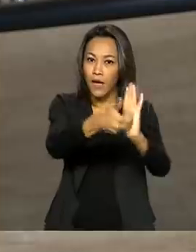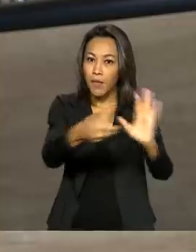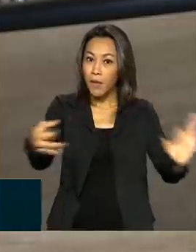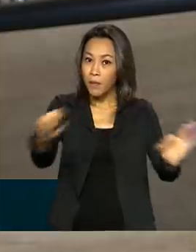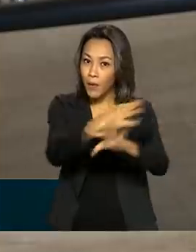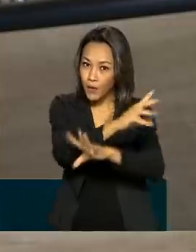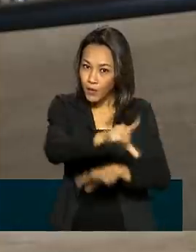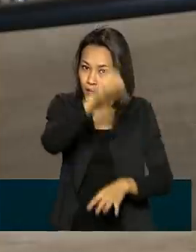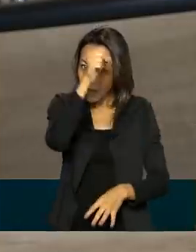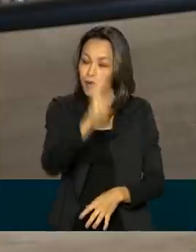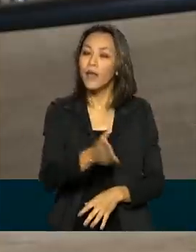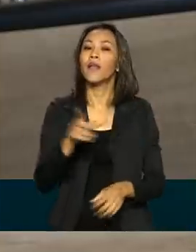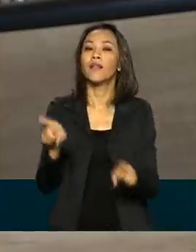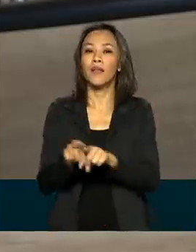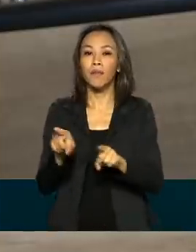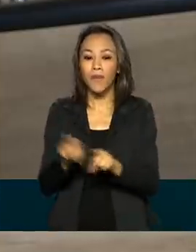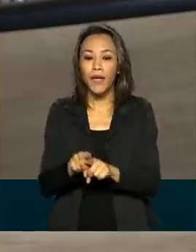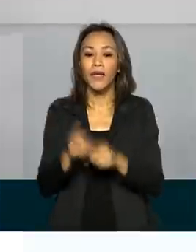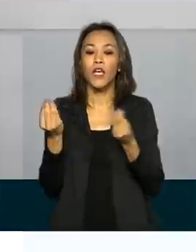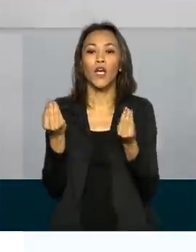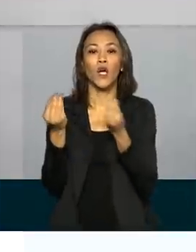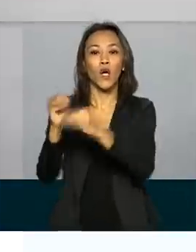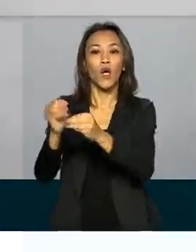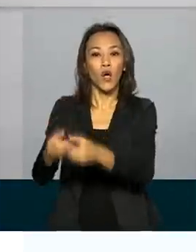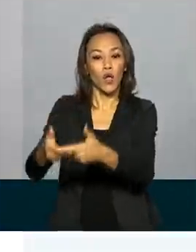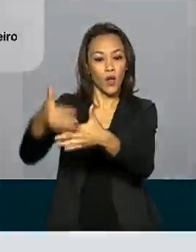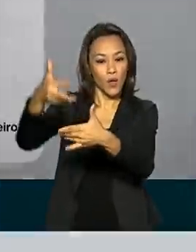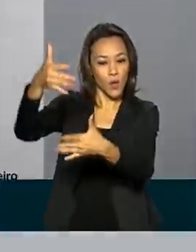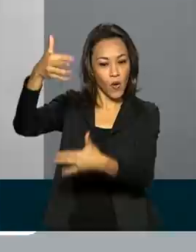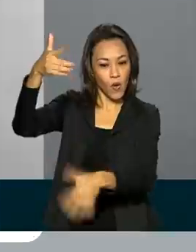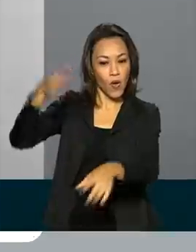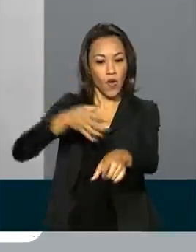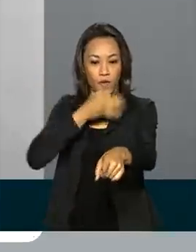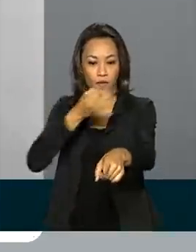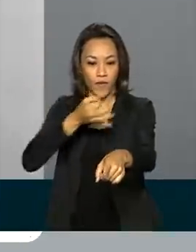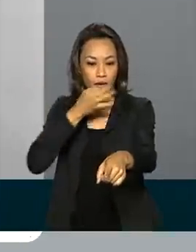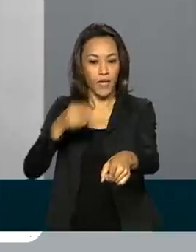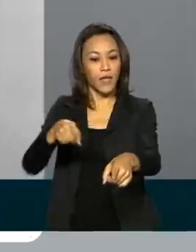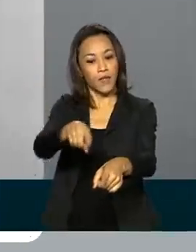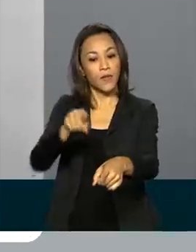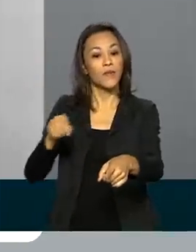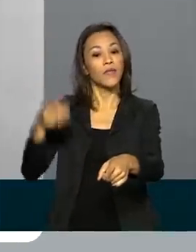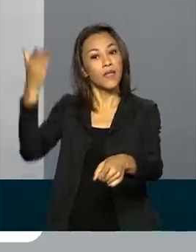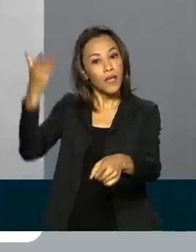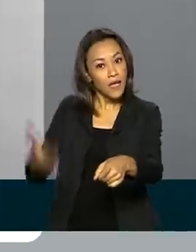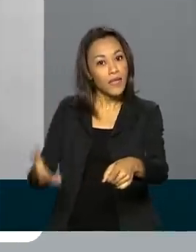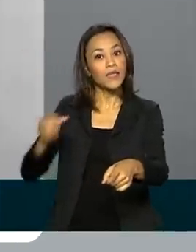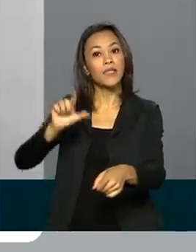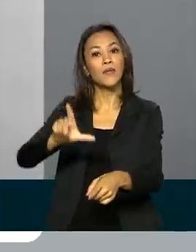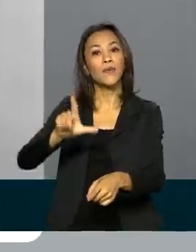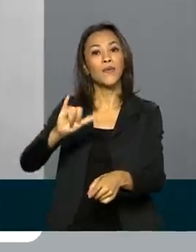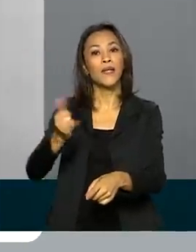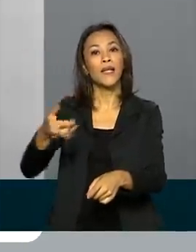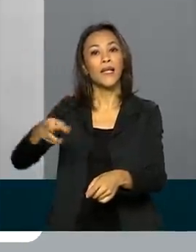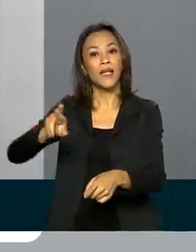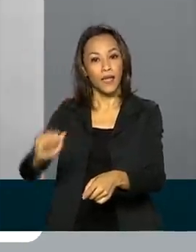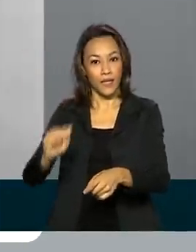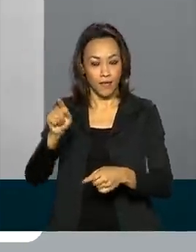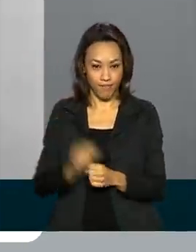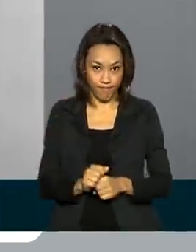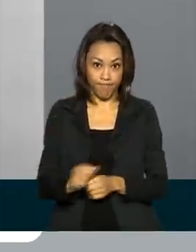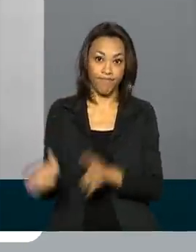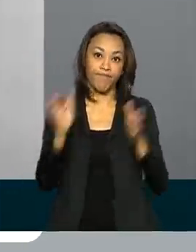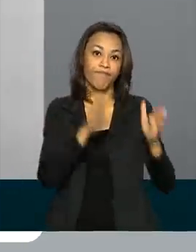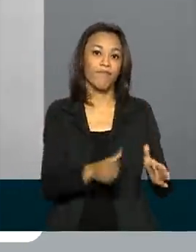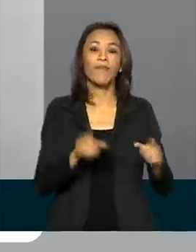também fez uma postagem comentando sobre essa eleição de Arthur Lira para a Câmara dos Deputados. O mandato da